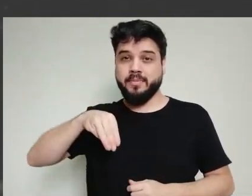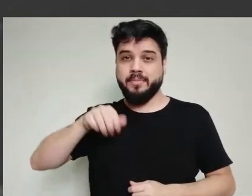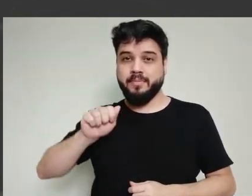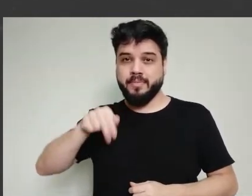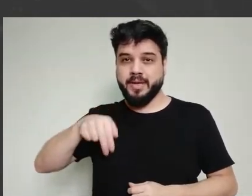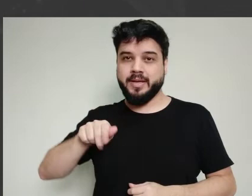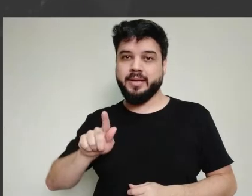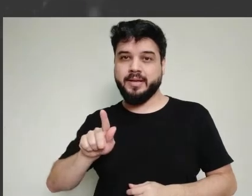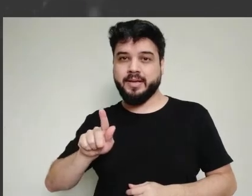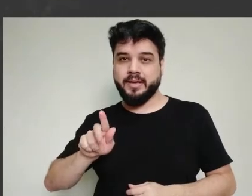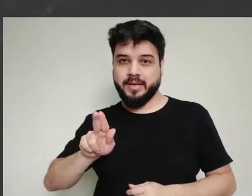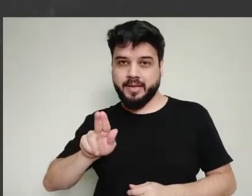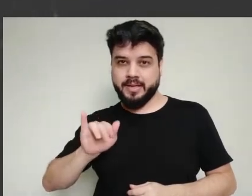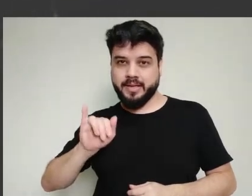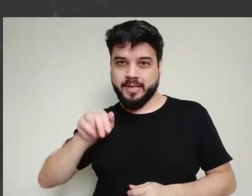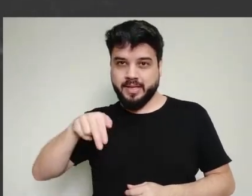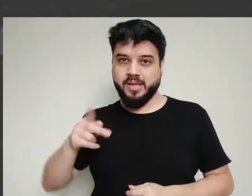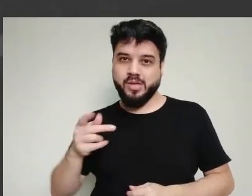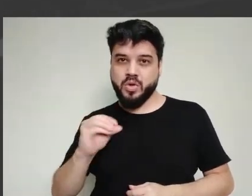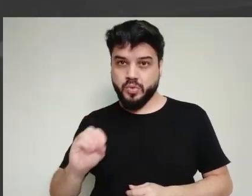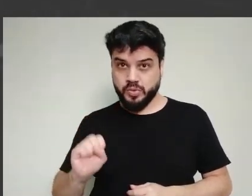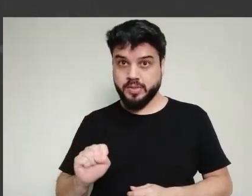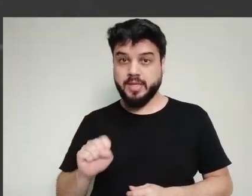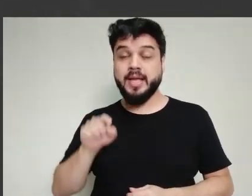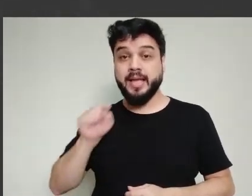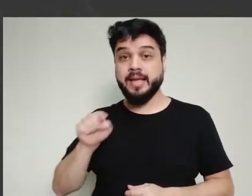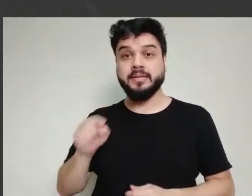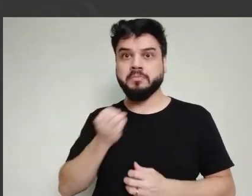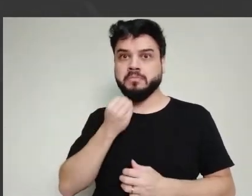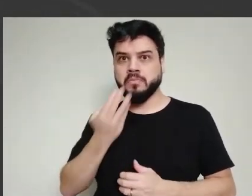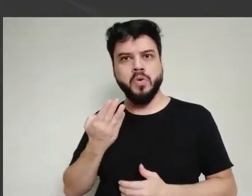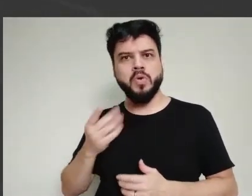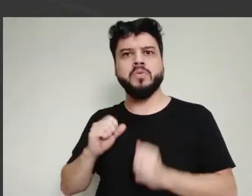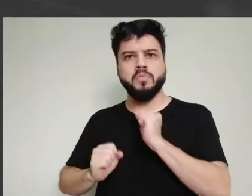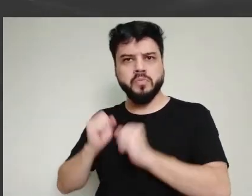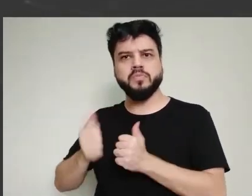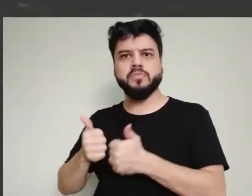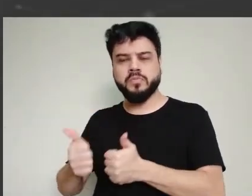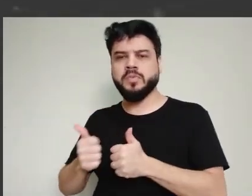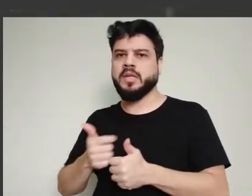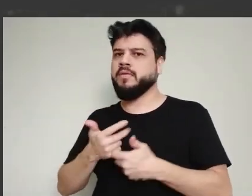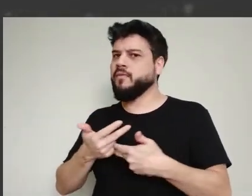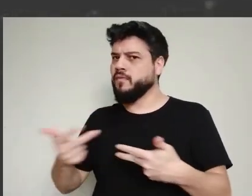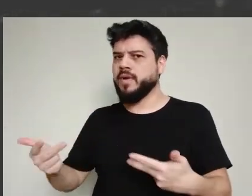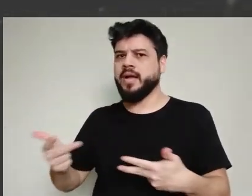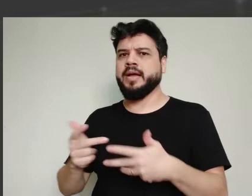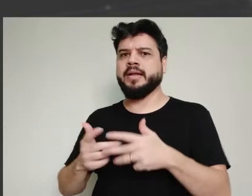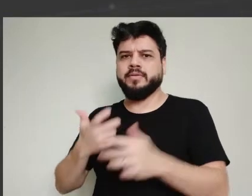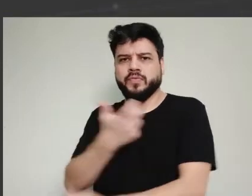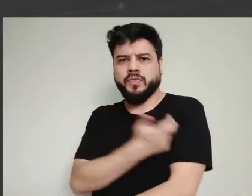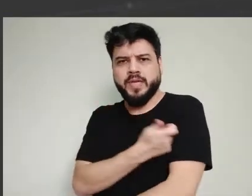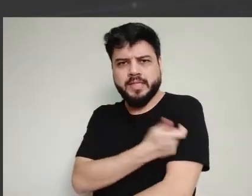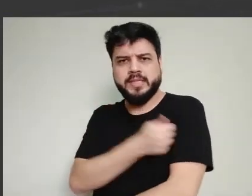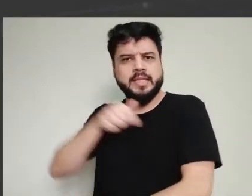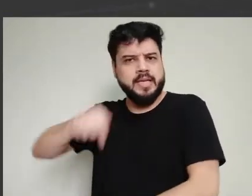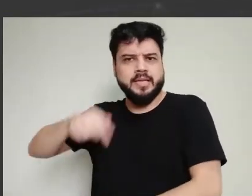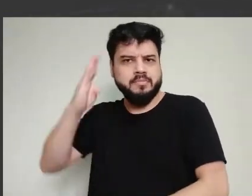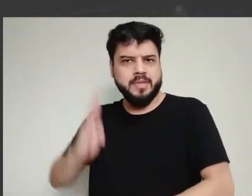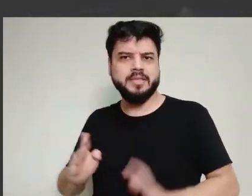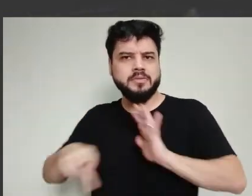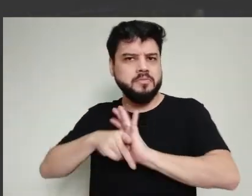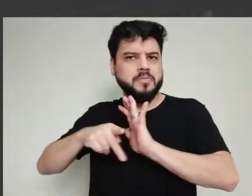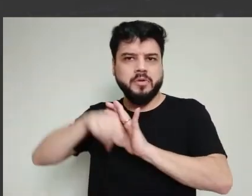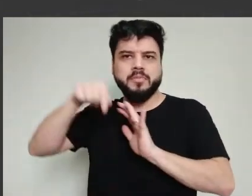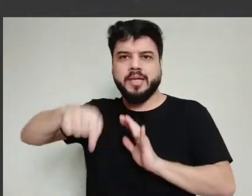muitas das nossas vacinas que a gente toma quando a gente é criança, é feita aqui mesmo, é produção nacional. Então, a gente